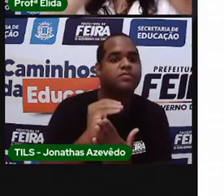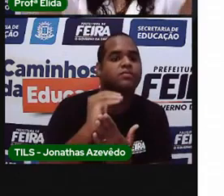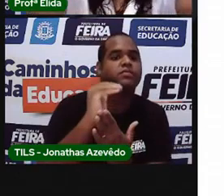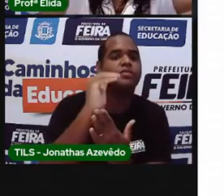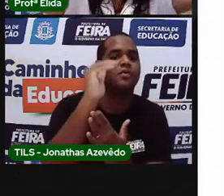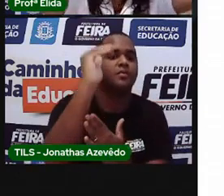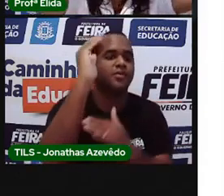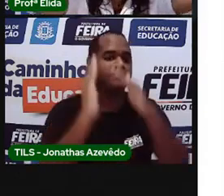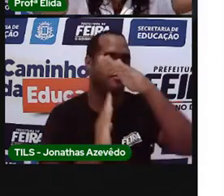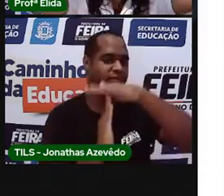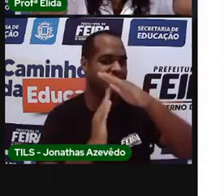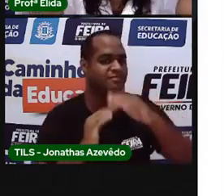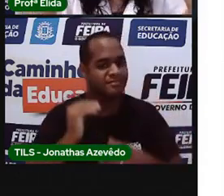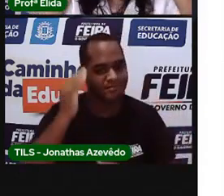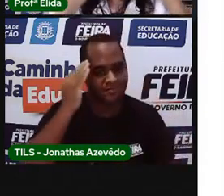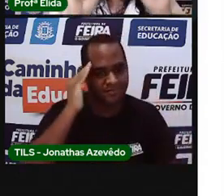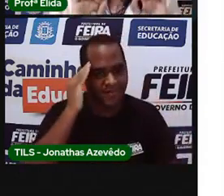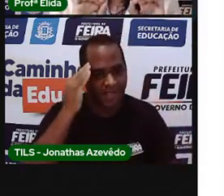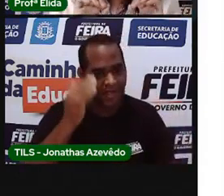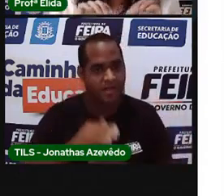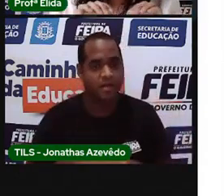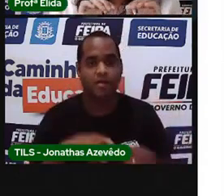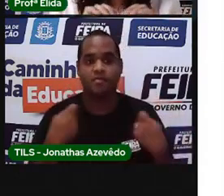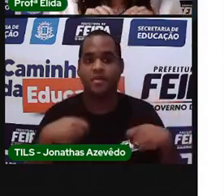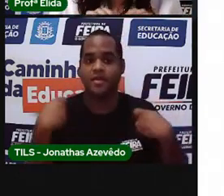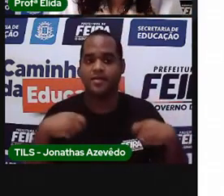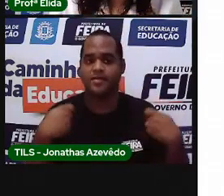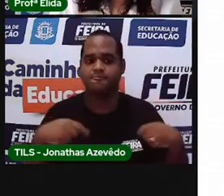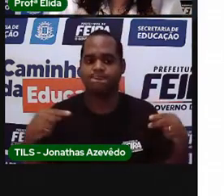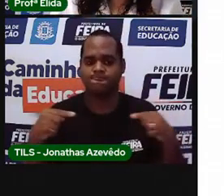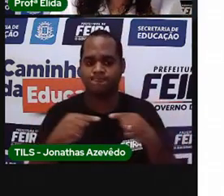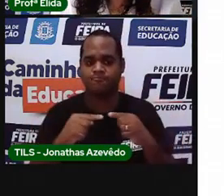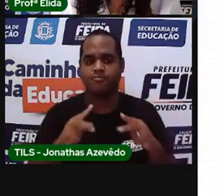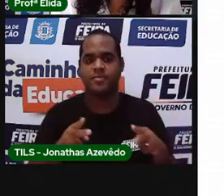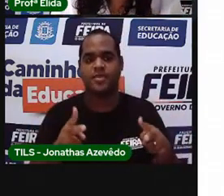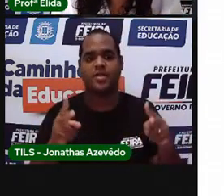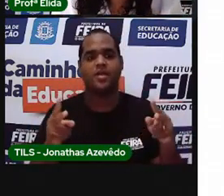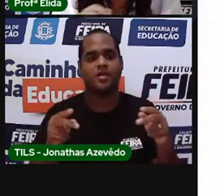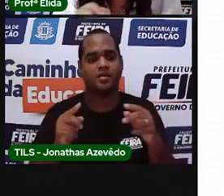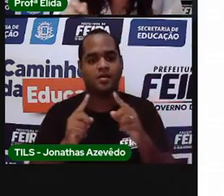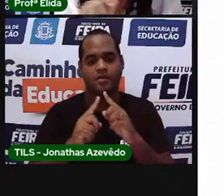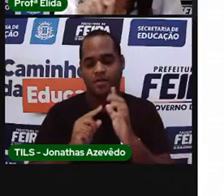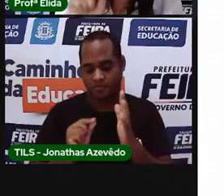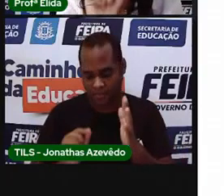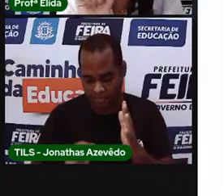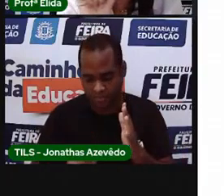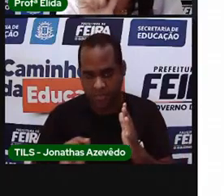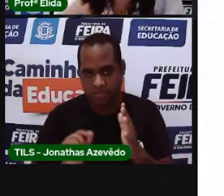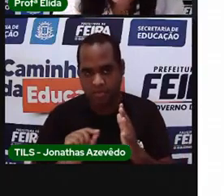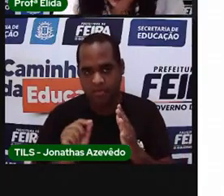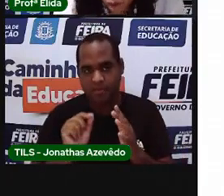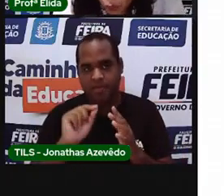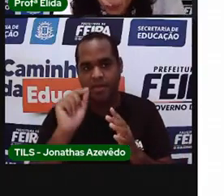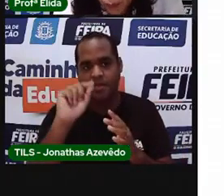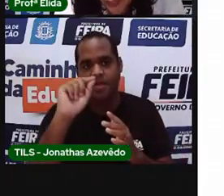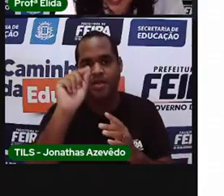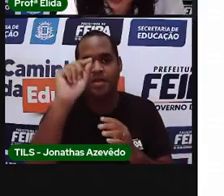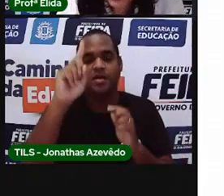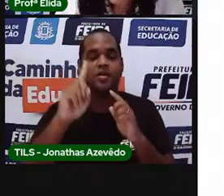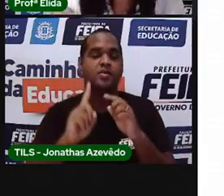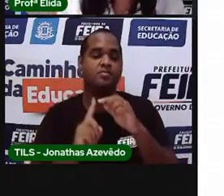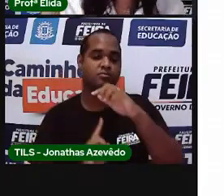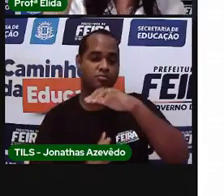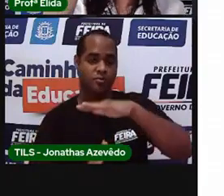para cima. Você sempre vai começar assim. Pinta a sua coluna, a barra, de